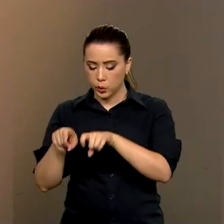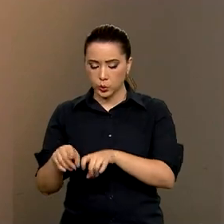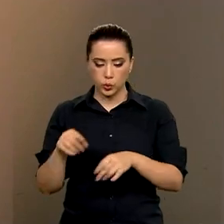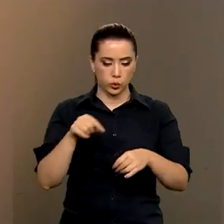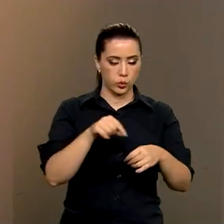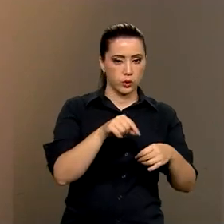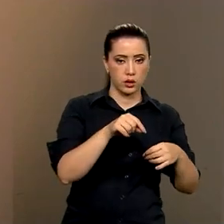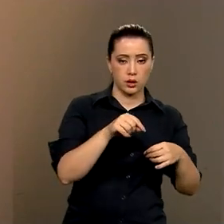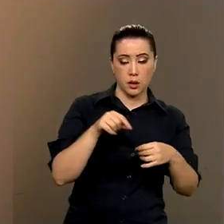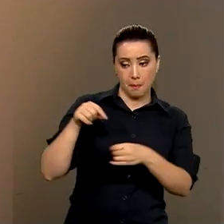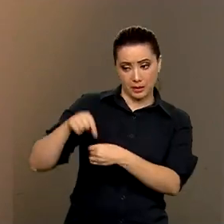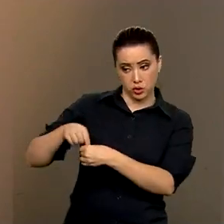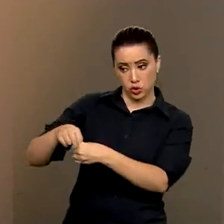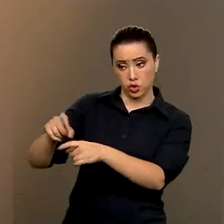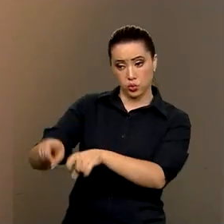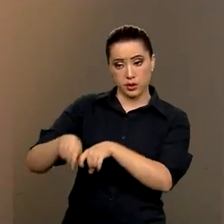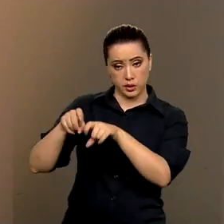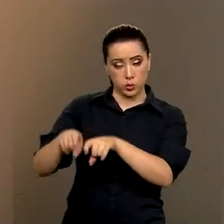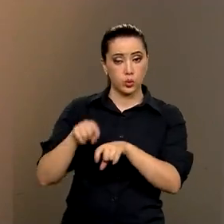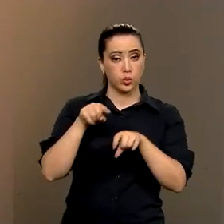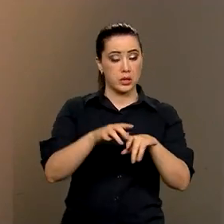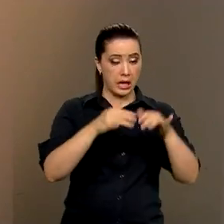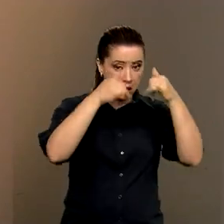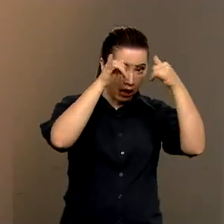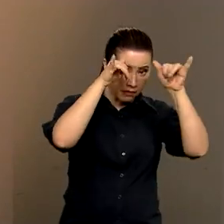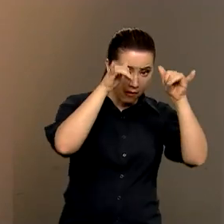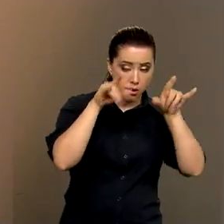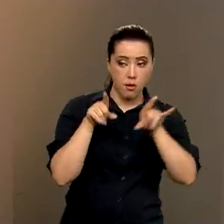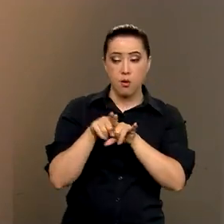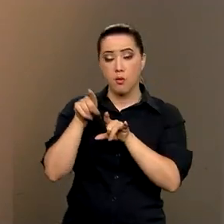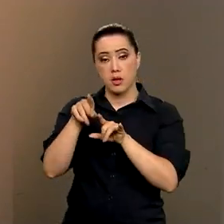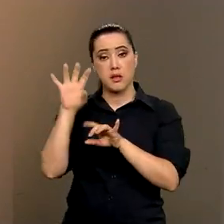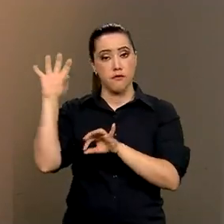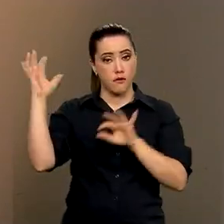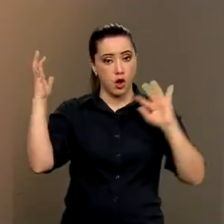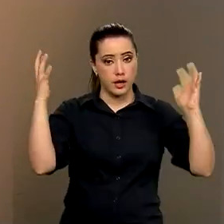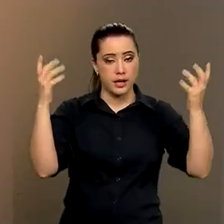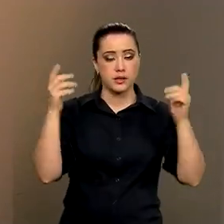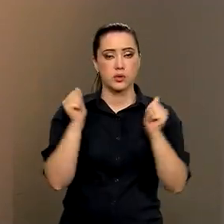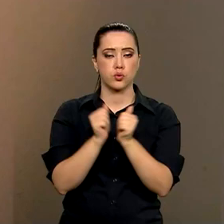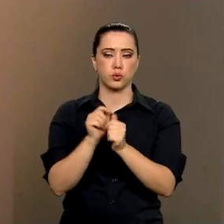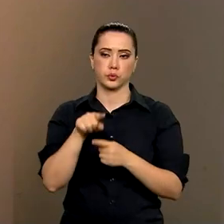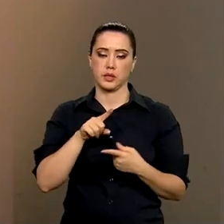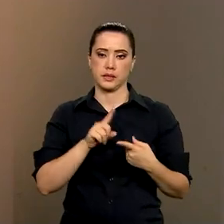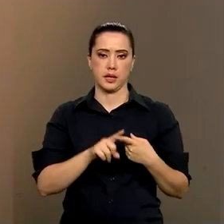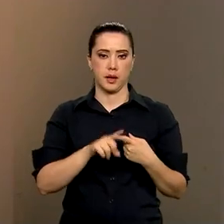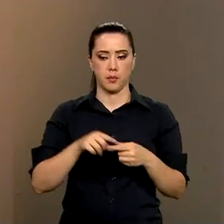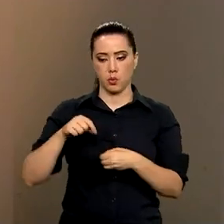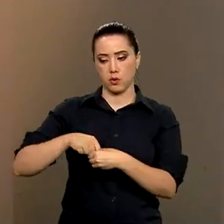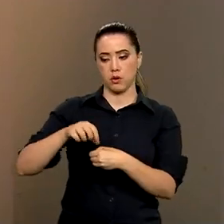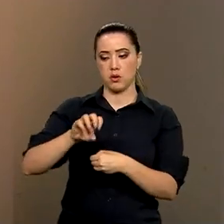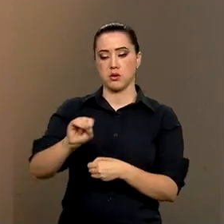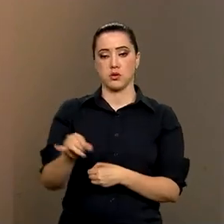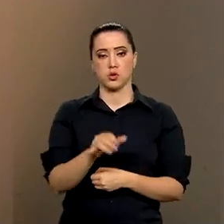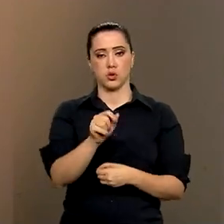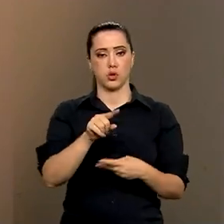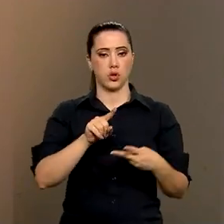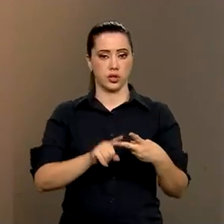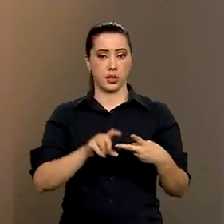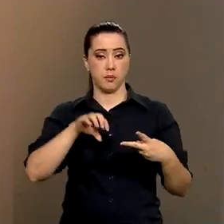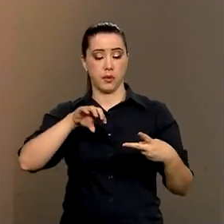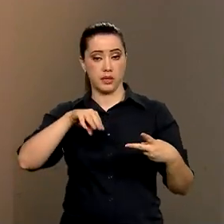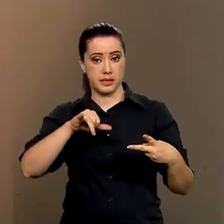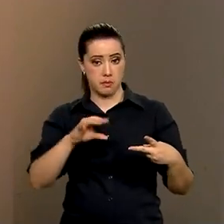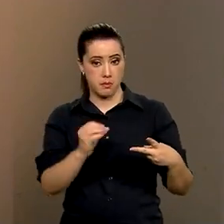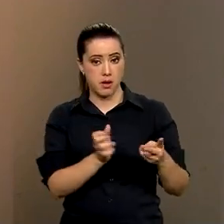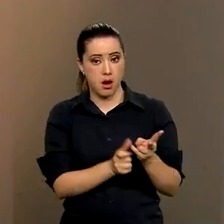exemplo de um sistema sustentável. Você vai, um exemplo, você planta a soja, depois você coloca, quando você colhe a soja, você planta o milho,